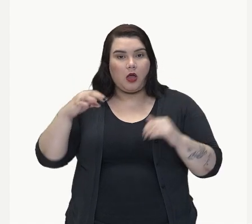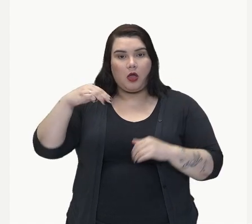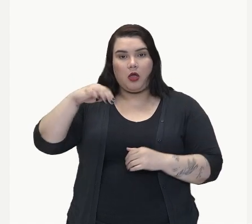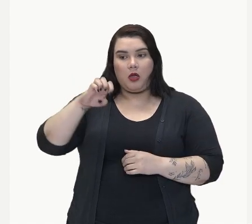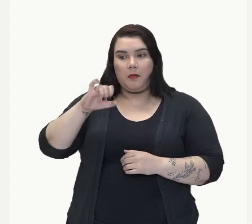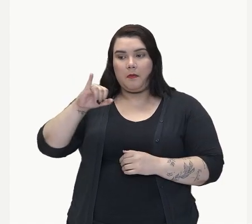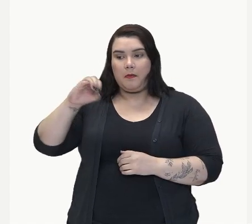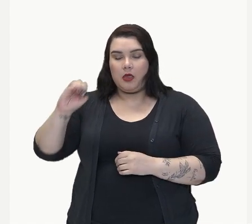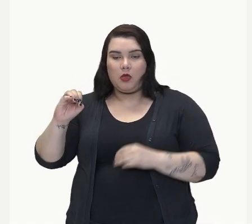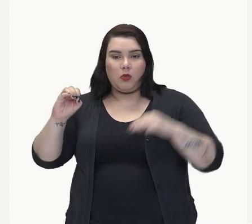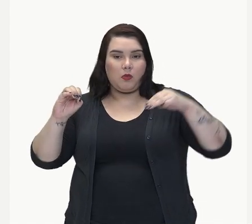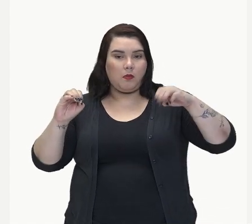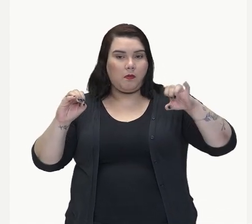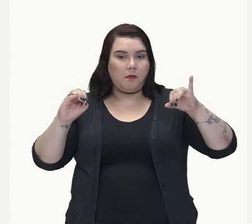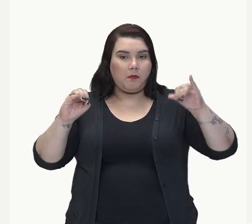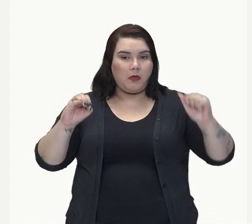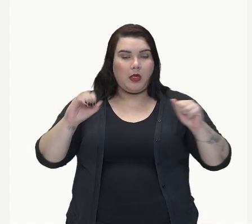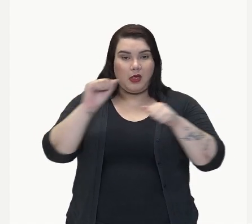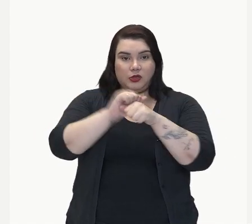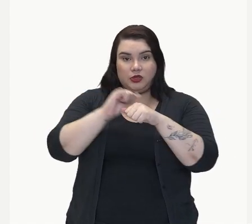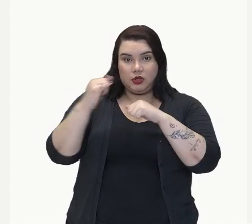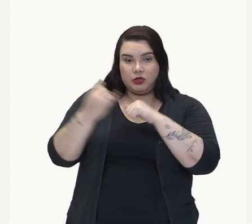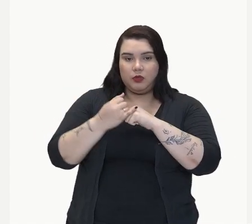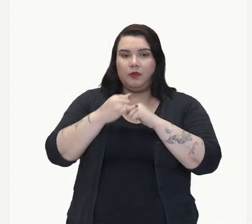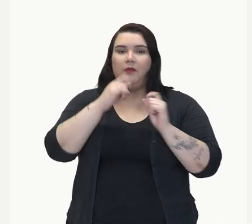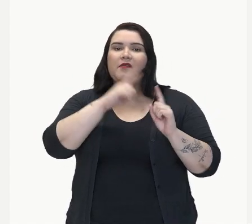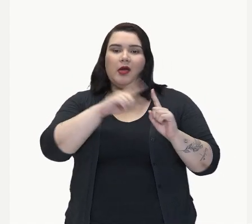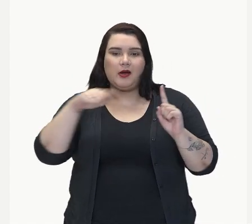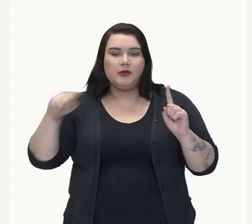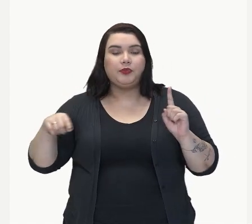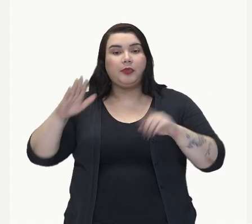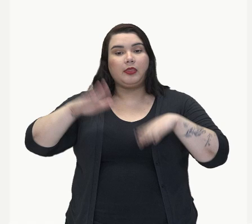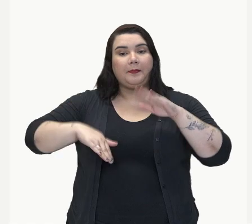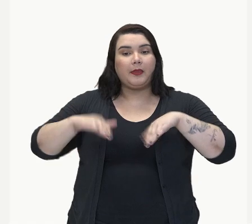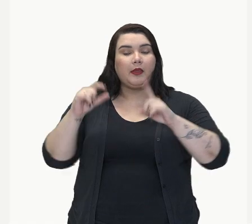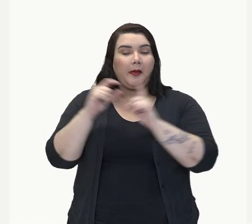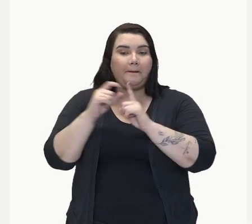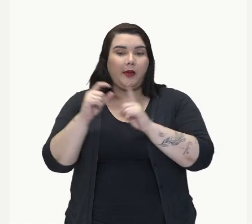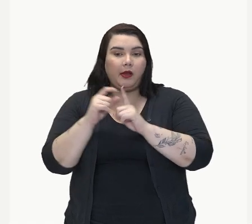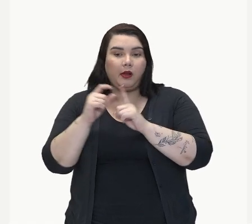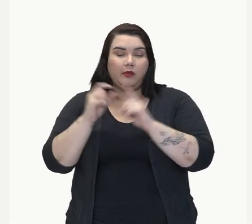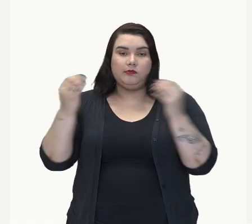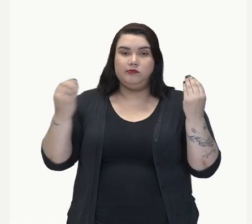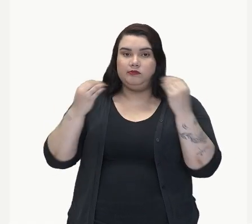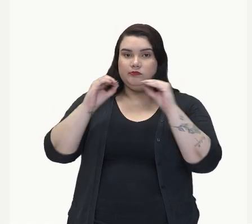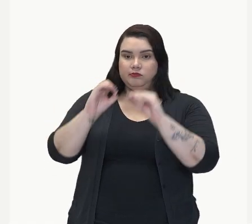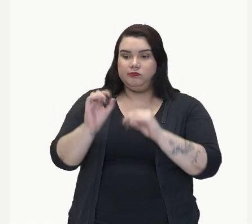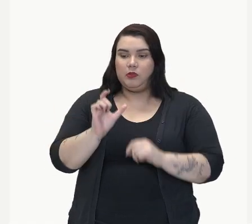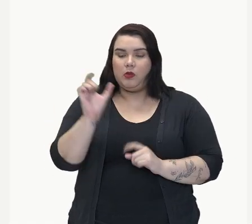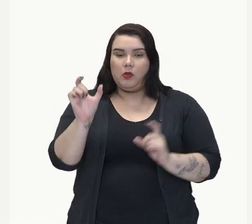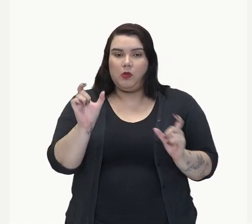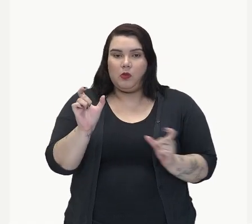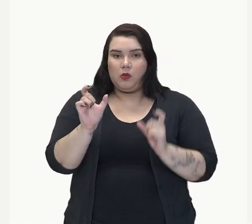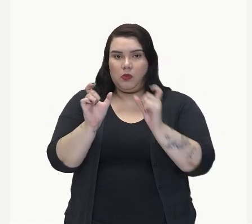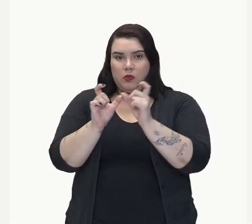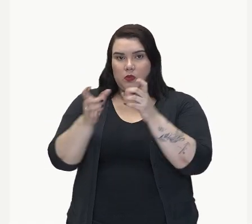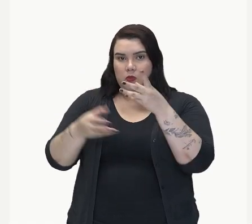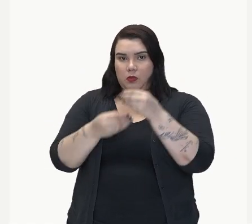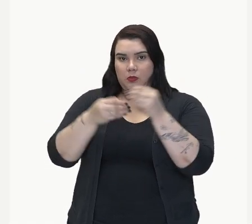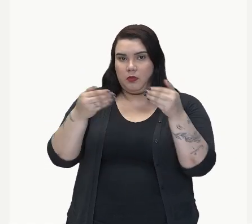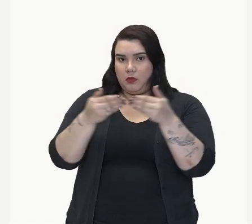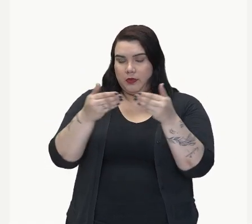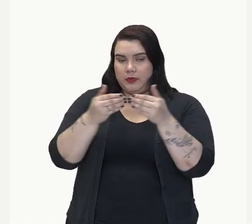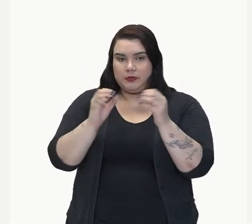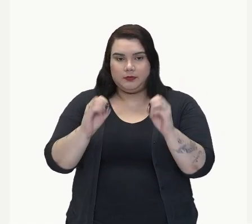meia, como adjetivo, vai variar. Dependendo da palavra que está ali, fazendo esta concordância.